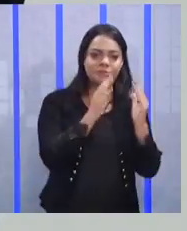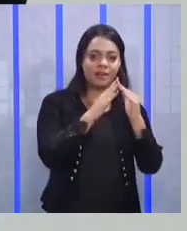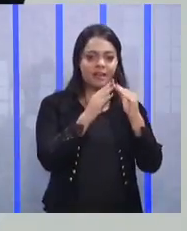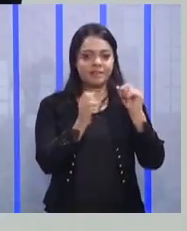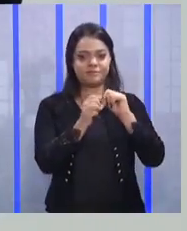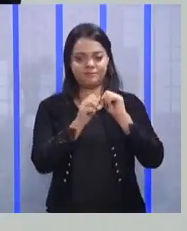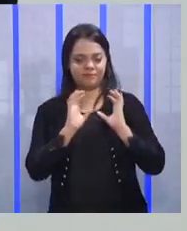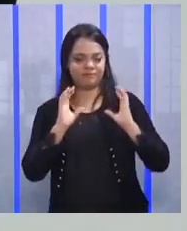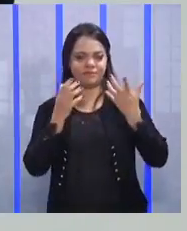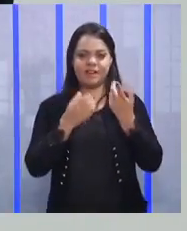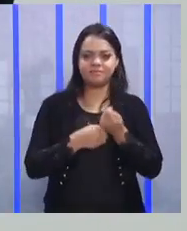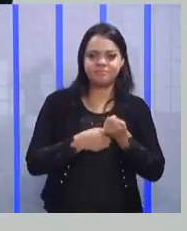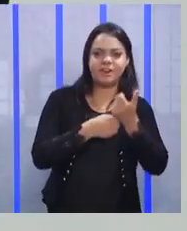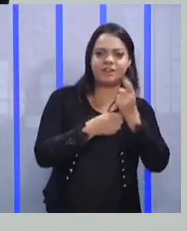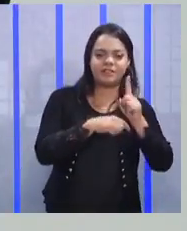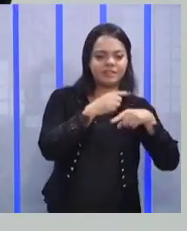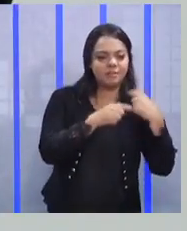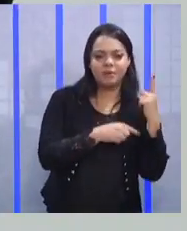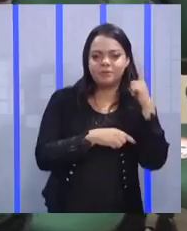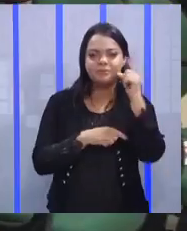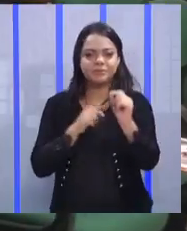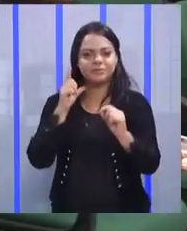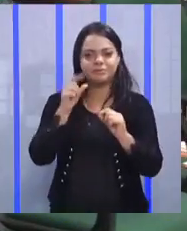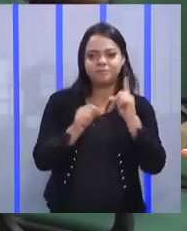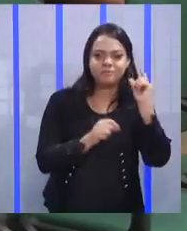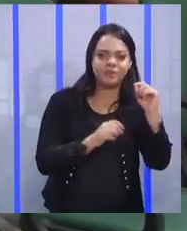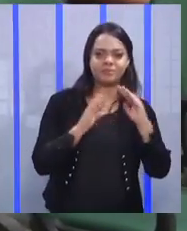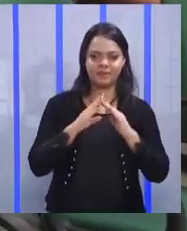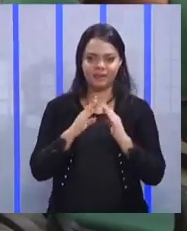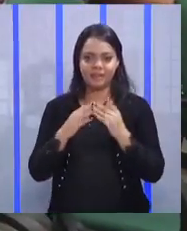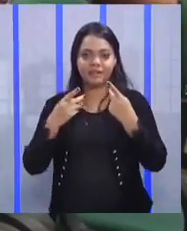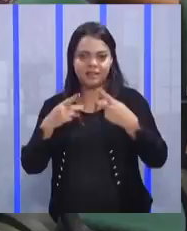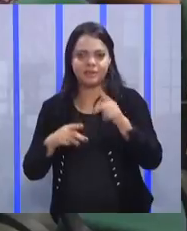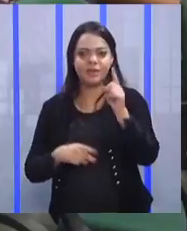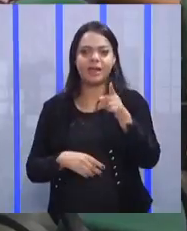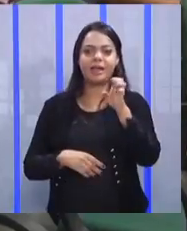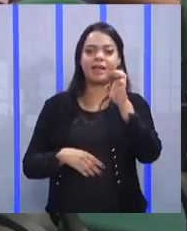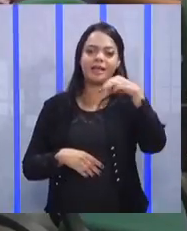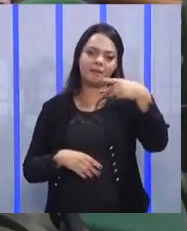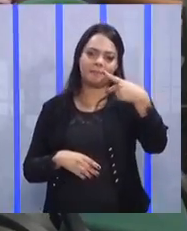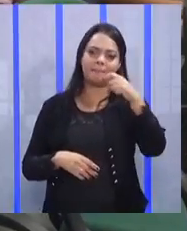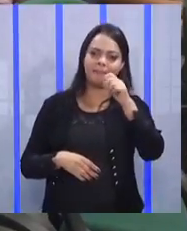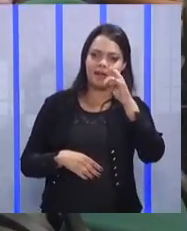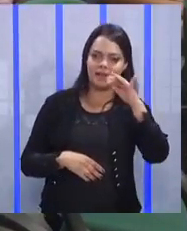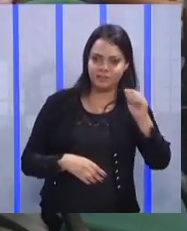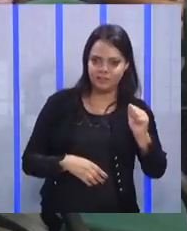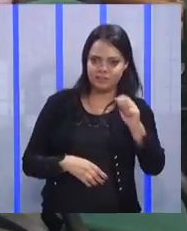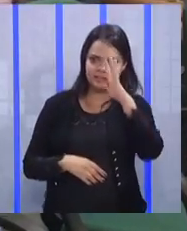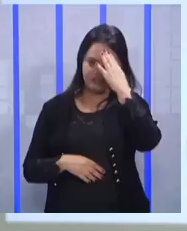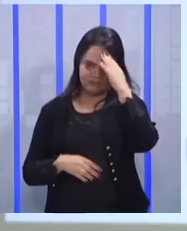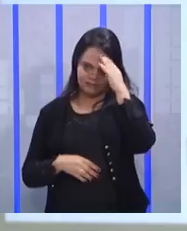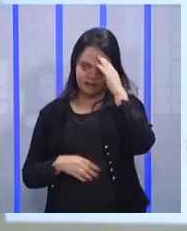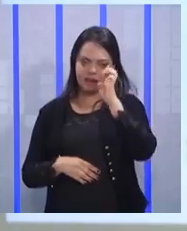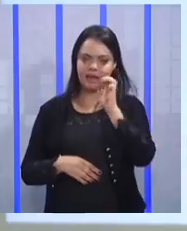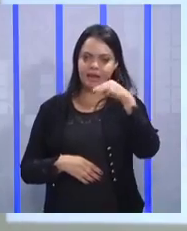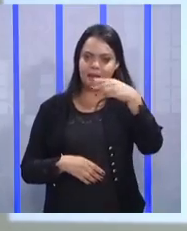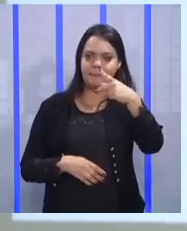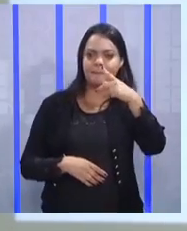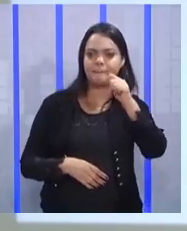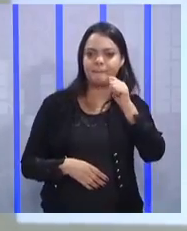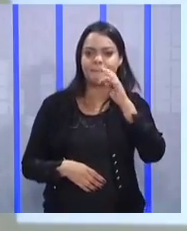Réveillon, todo mundo festou e tal, depois ele levou todo mundo embora. Isso não é empatia, gente? Então, empatia é